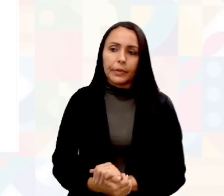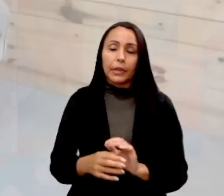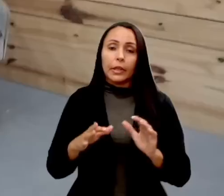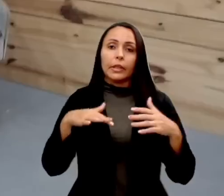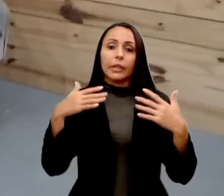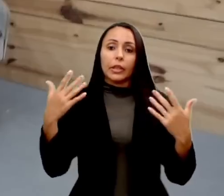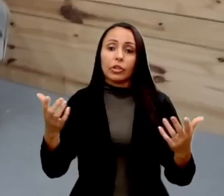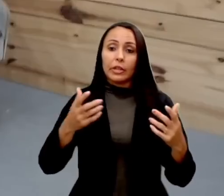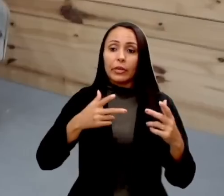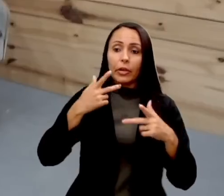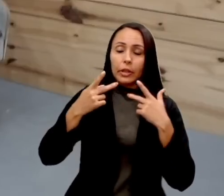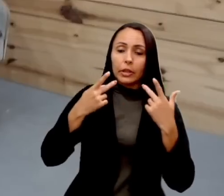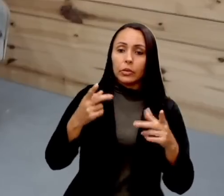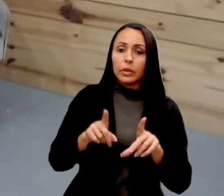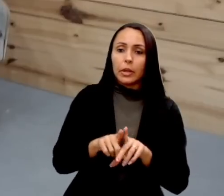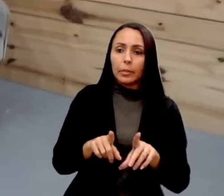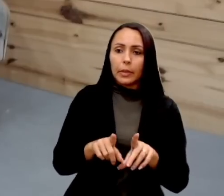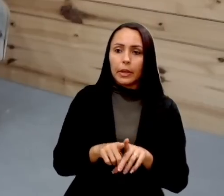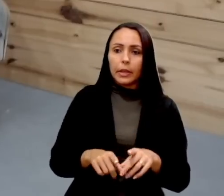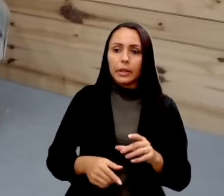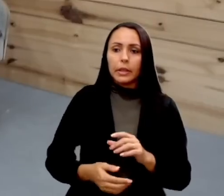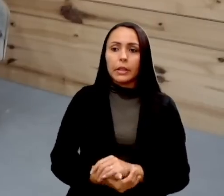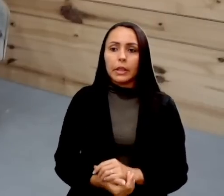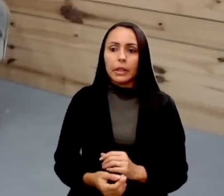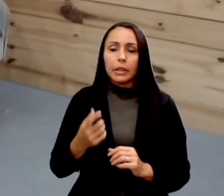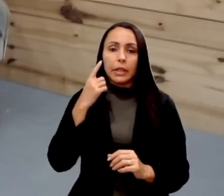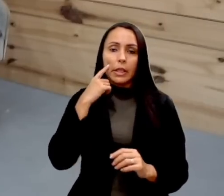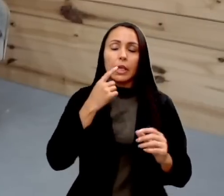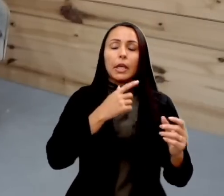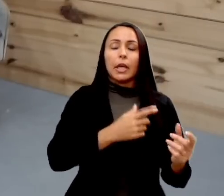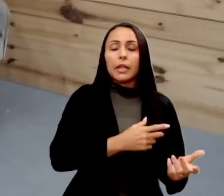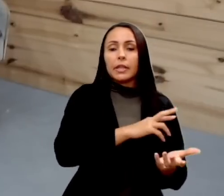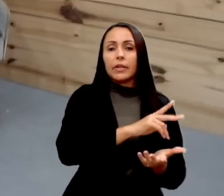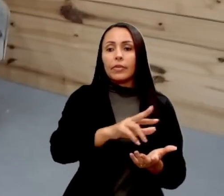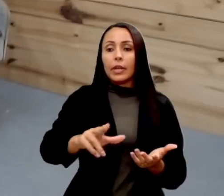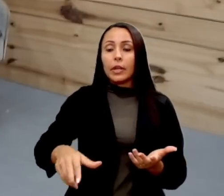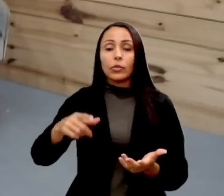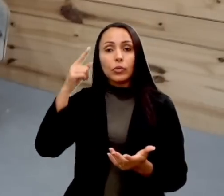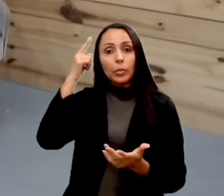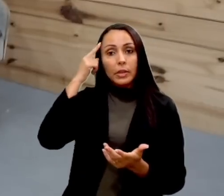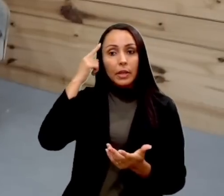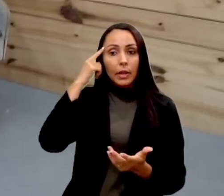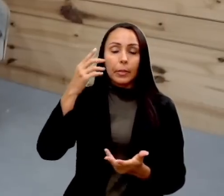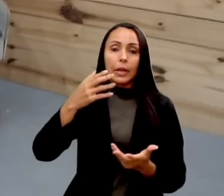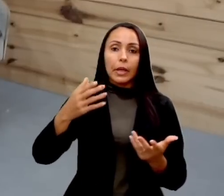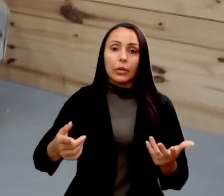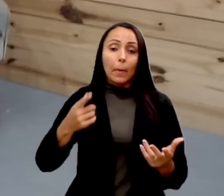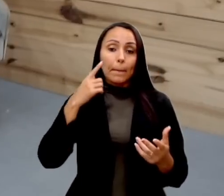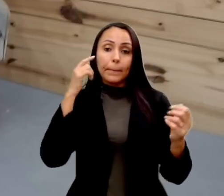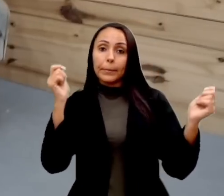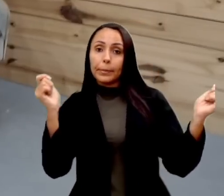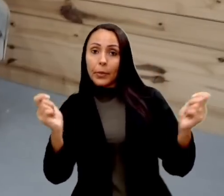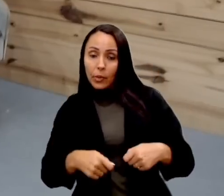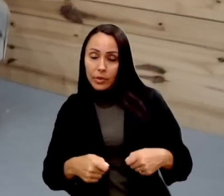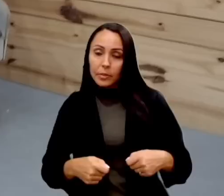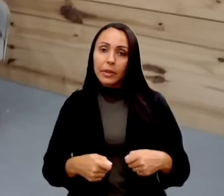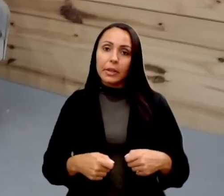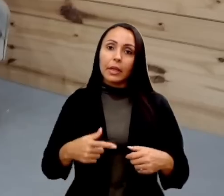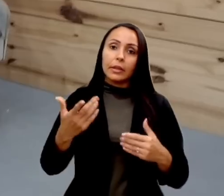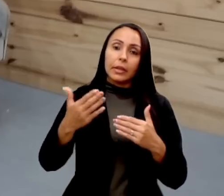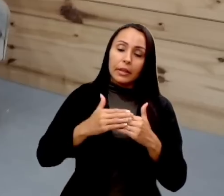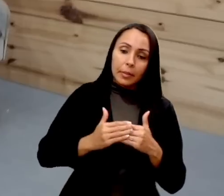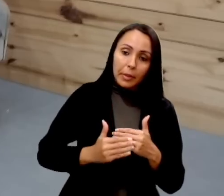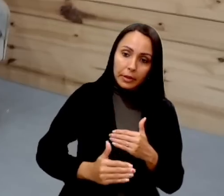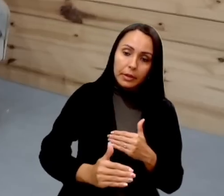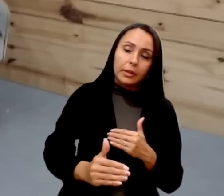falar de inovação, porque quando a gente fala de inovação, a gente fala de diversos pensamentos, sobre diversas possibilidades, e a partir disso,